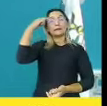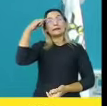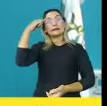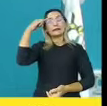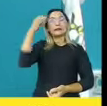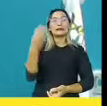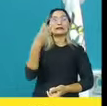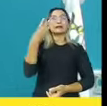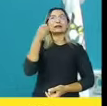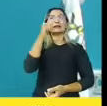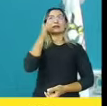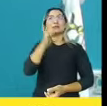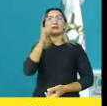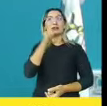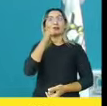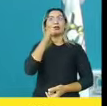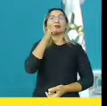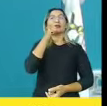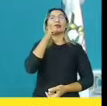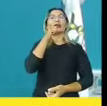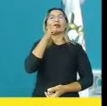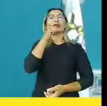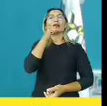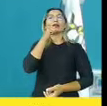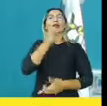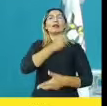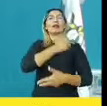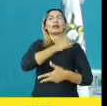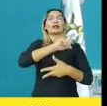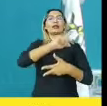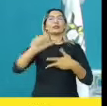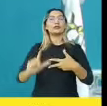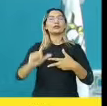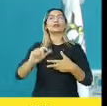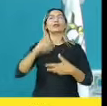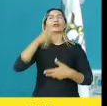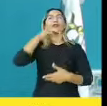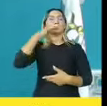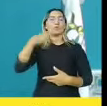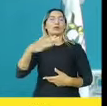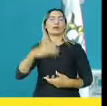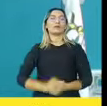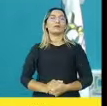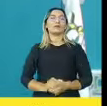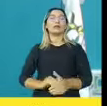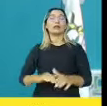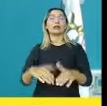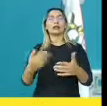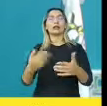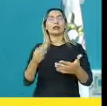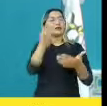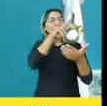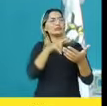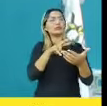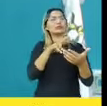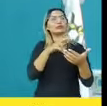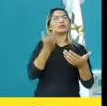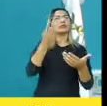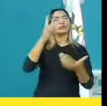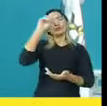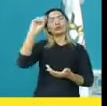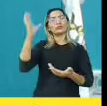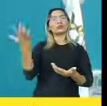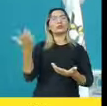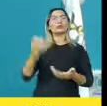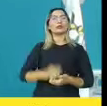Mas eu li alguma coisa de uma deputada, e se não